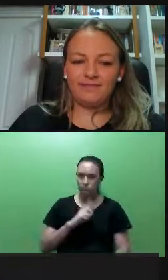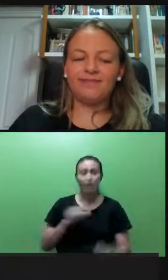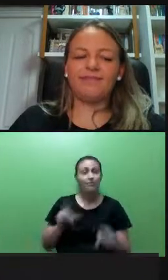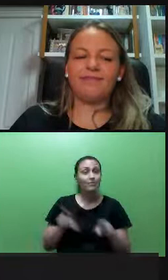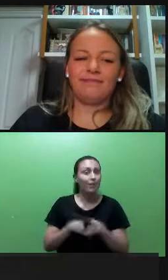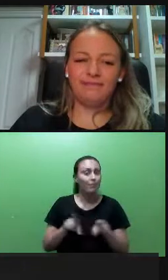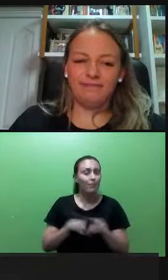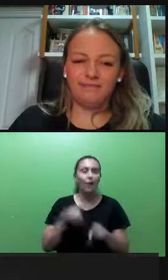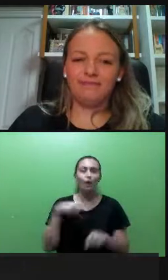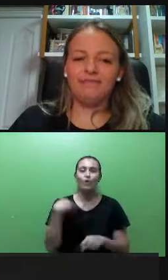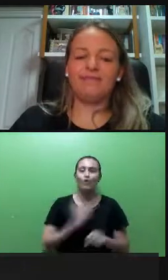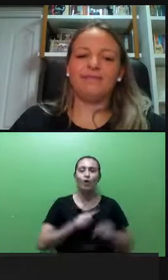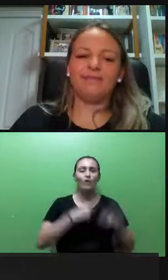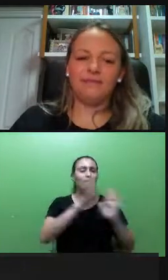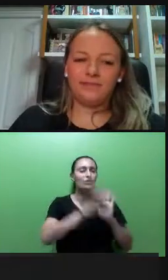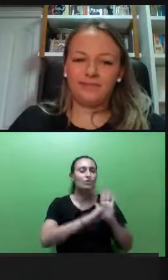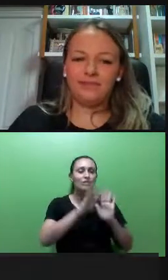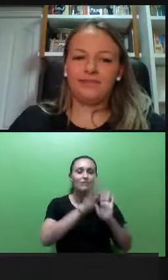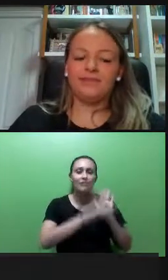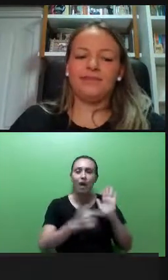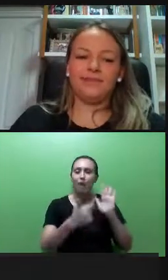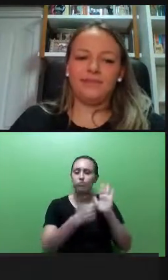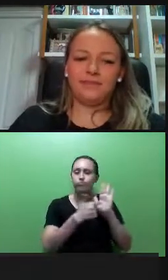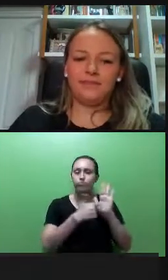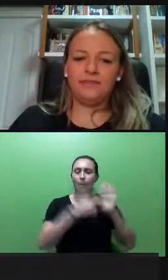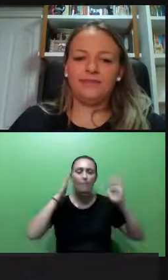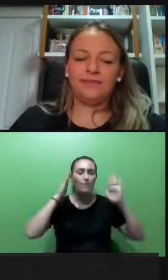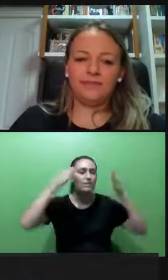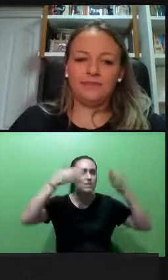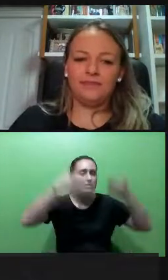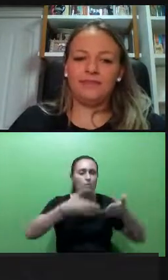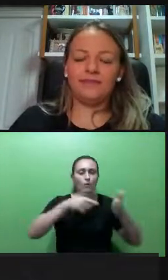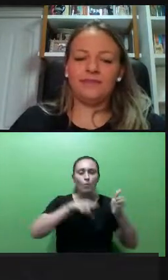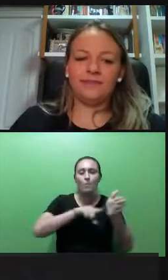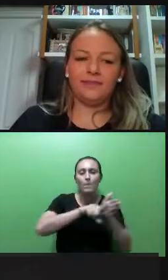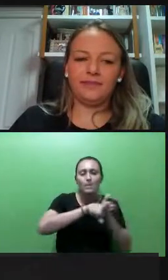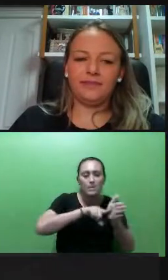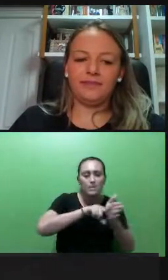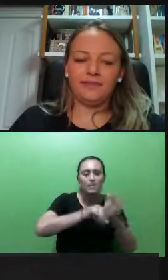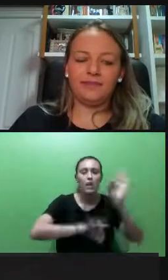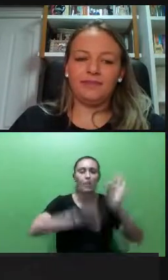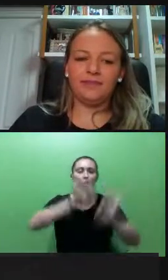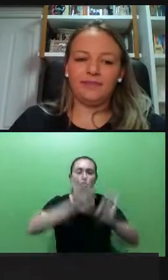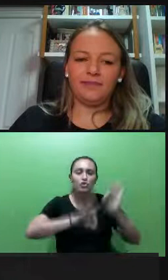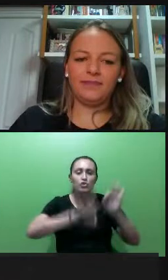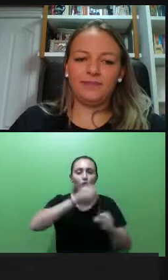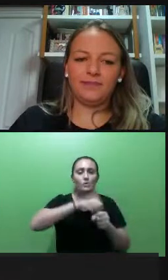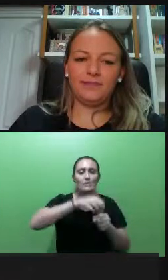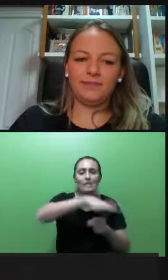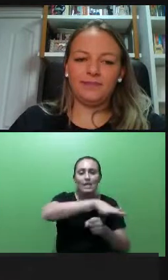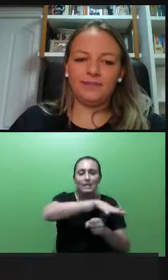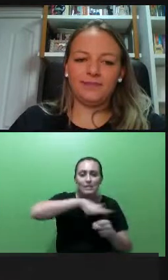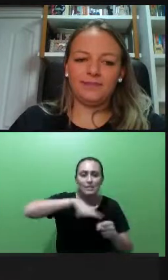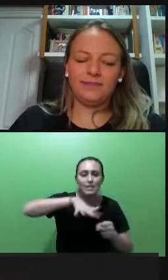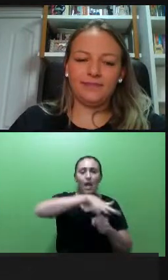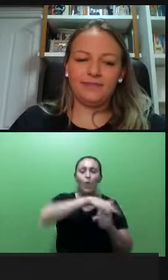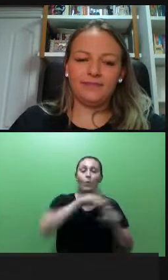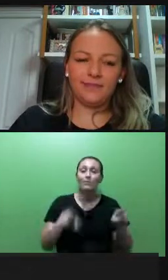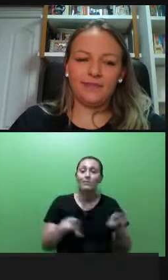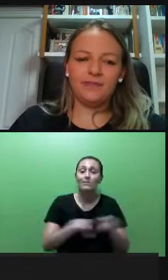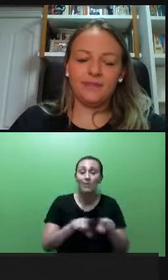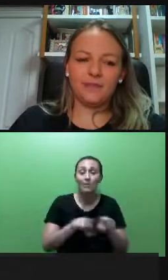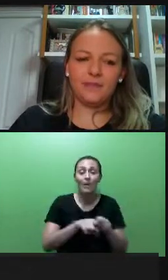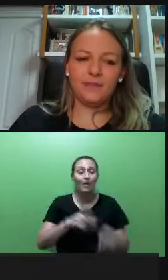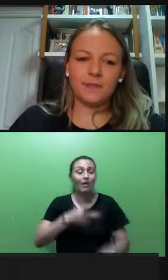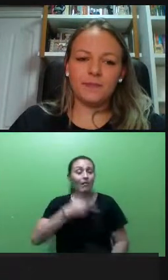editais específicos para publicações de pesquisas, de projetos de extensão que abordem essas temáticas,